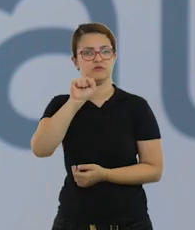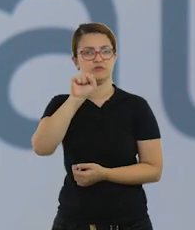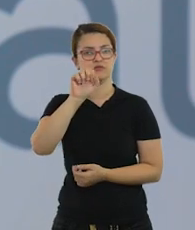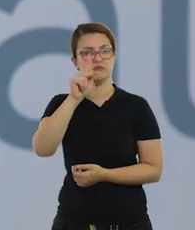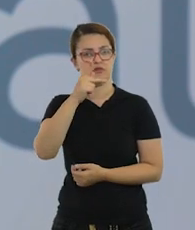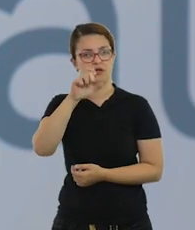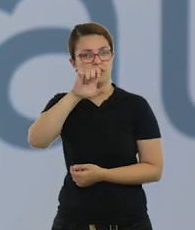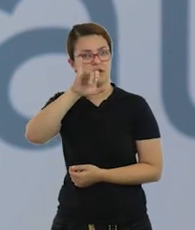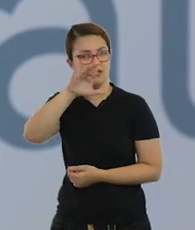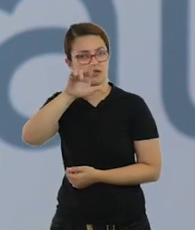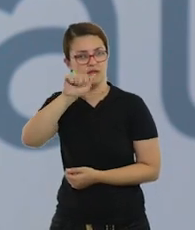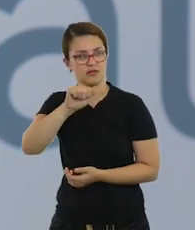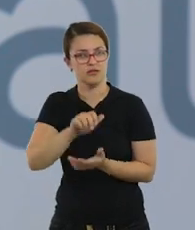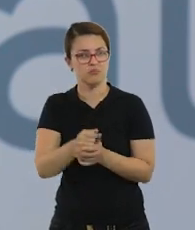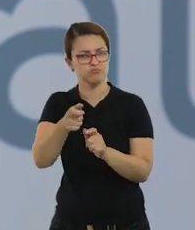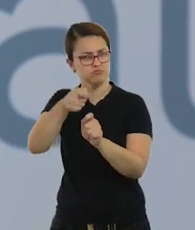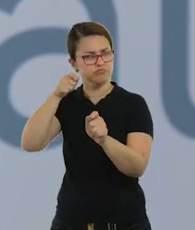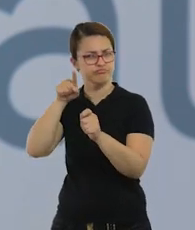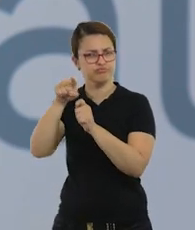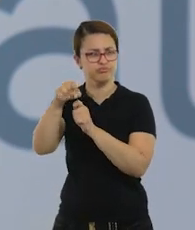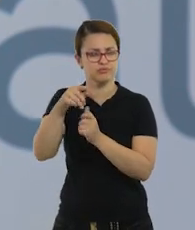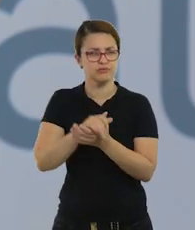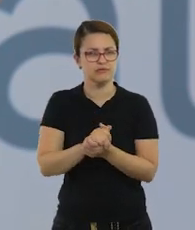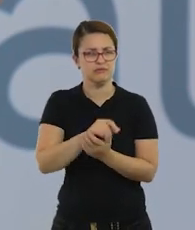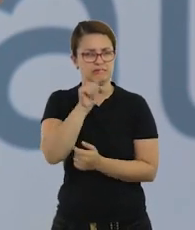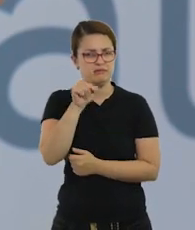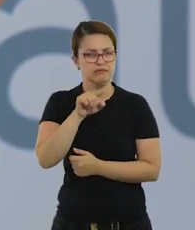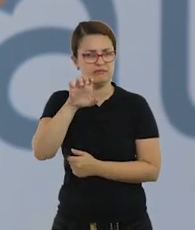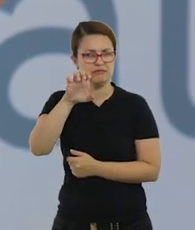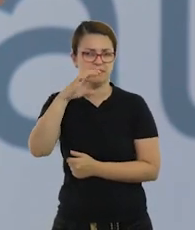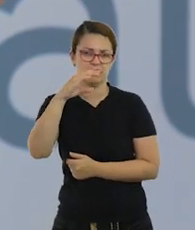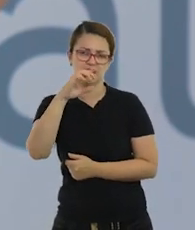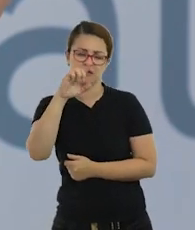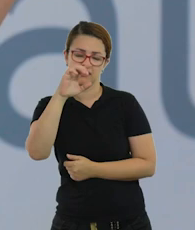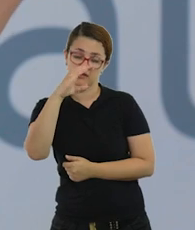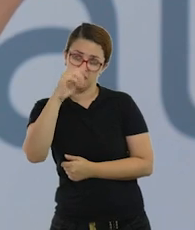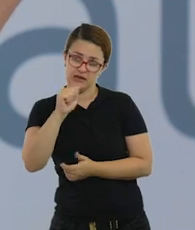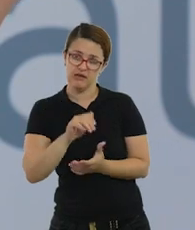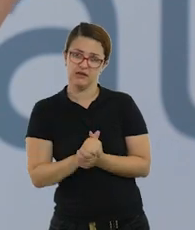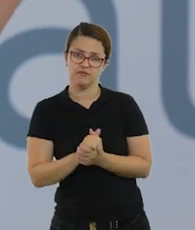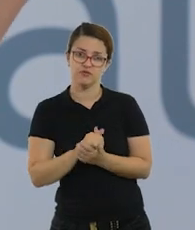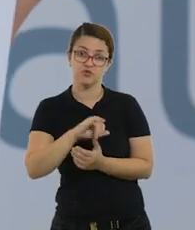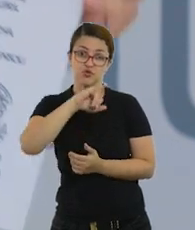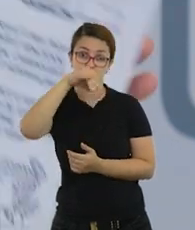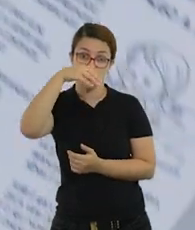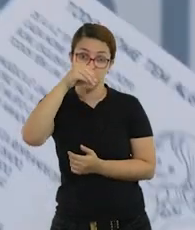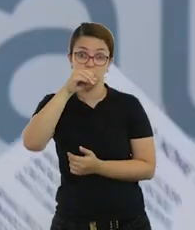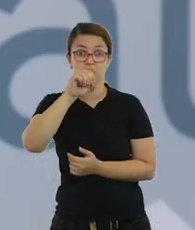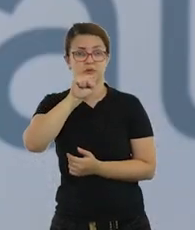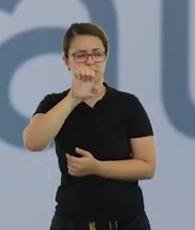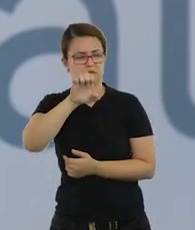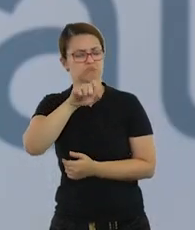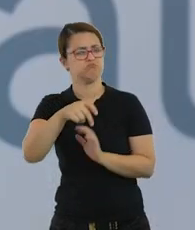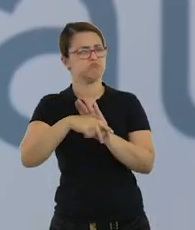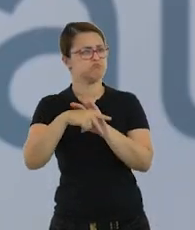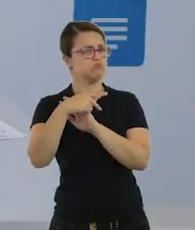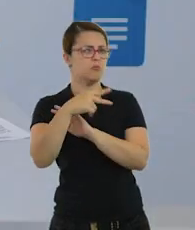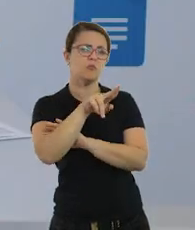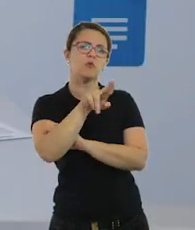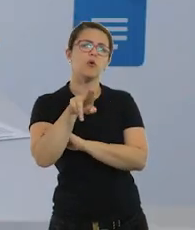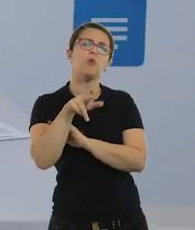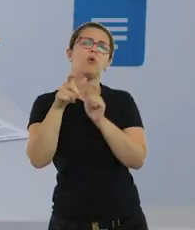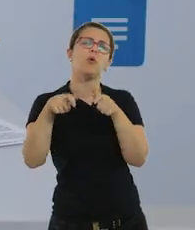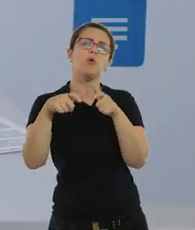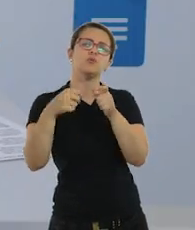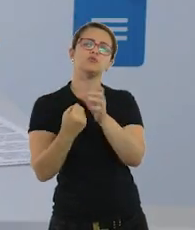arco e flecha, Zeca vem de José. E o seu nome, já pensou de onde vem? Então, depois de fazer a